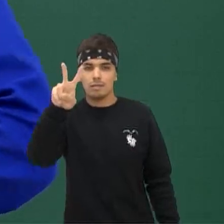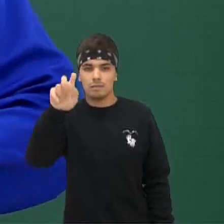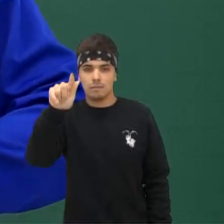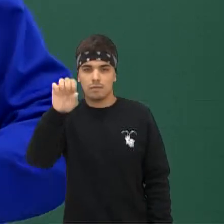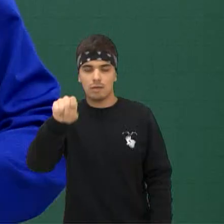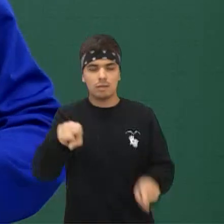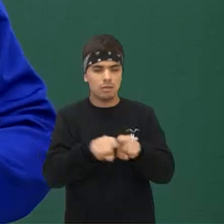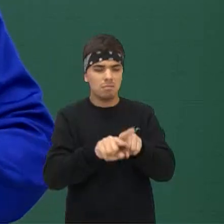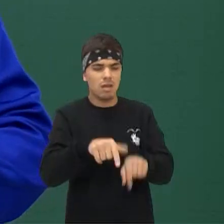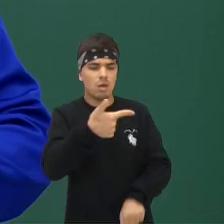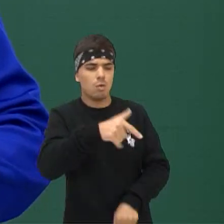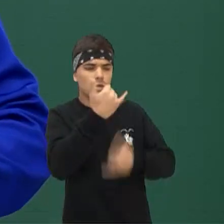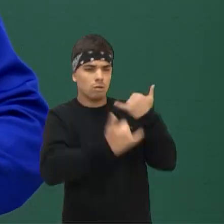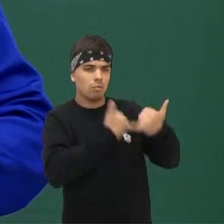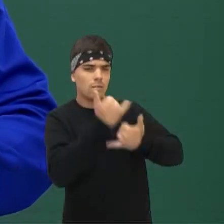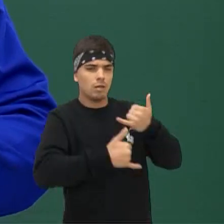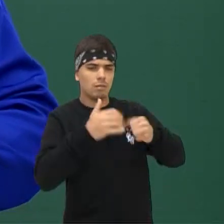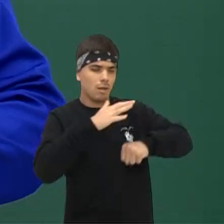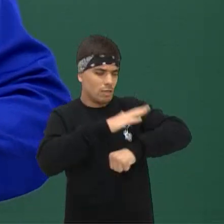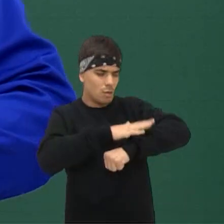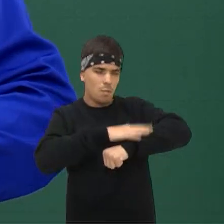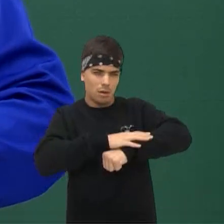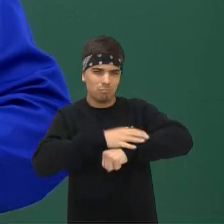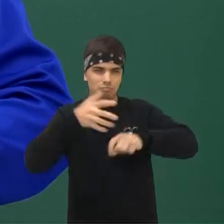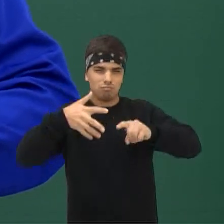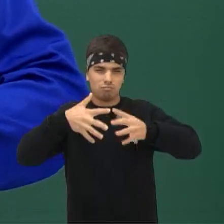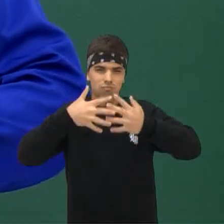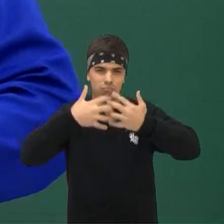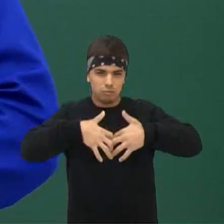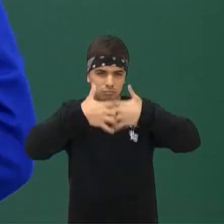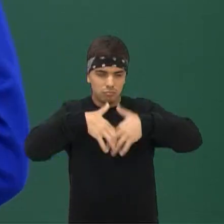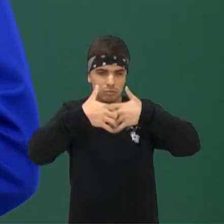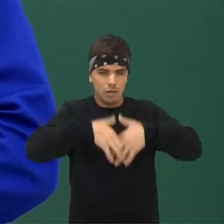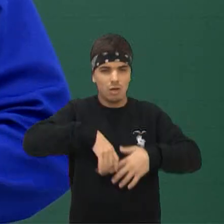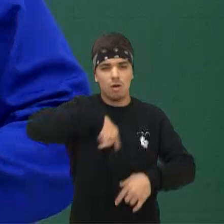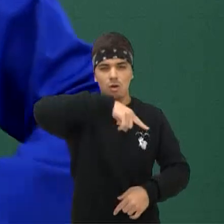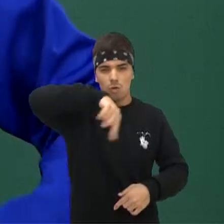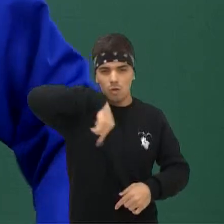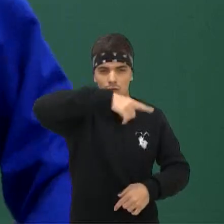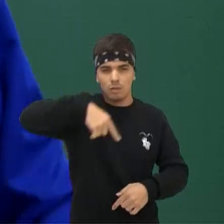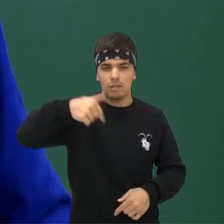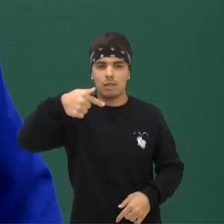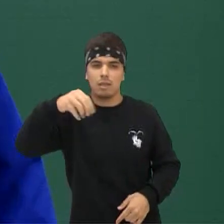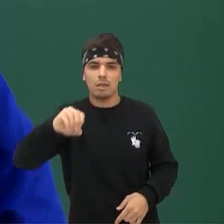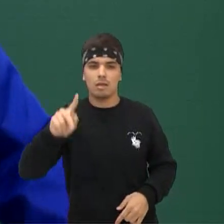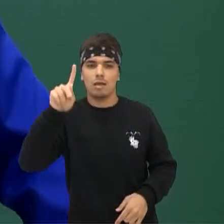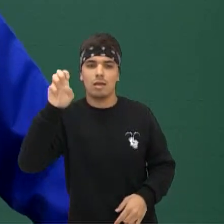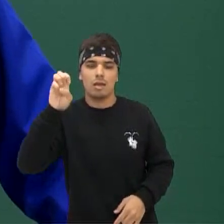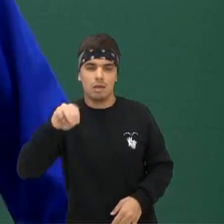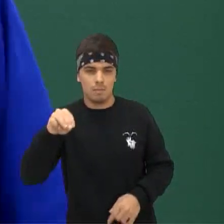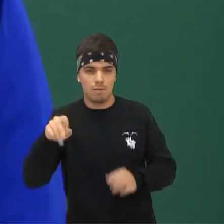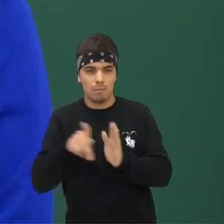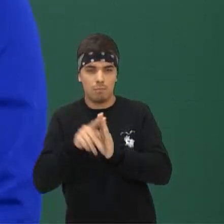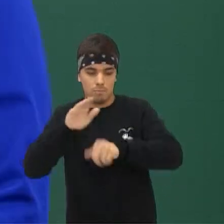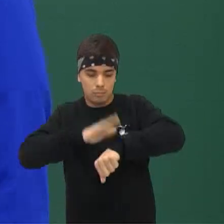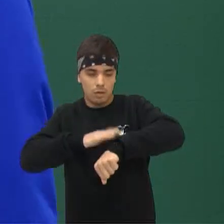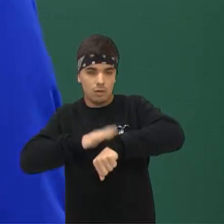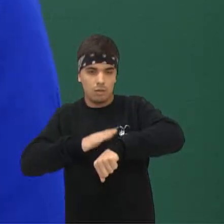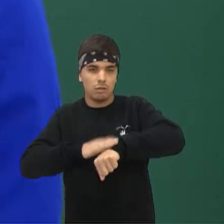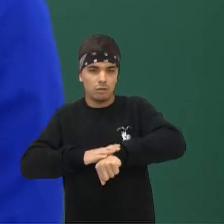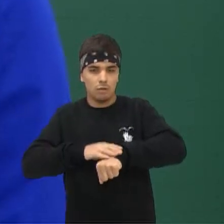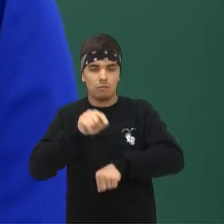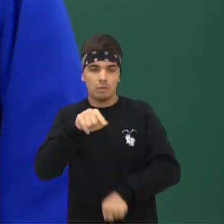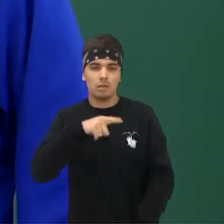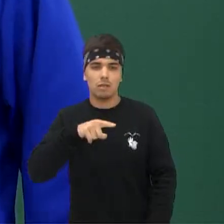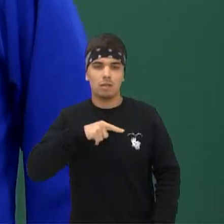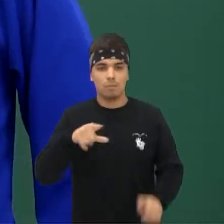brinquedo Que ele é como se fosse um braço mecânico Que ele fica rotacionando a 70 km por hora na parte para fora Vamos dizer assim Que